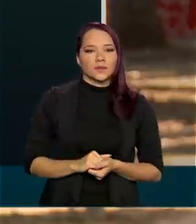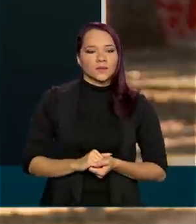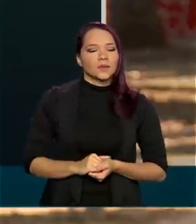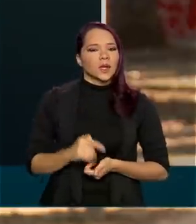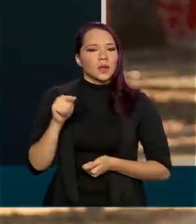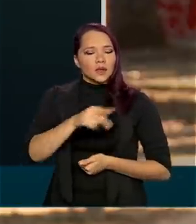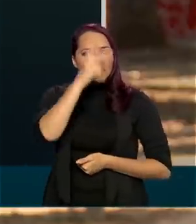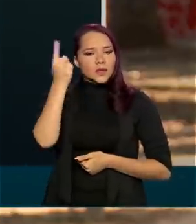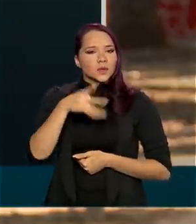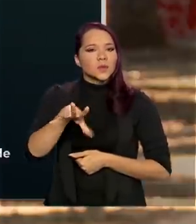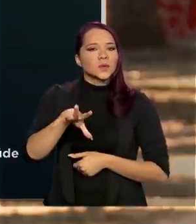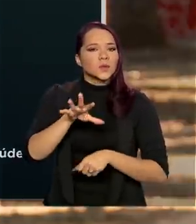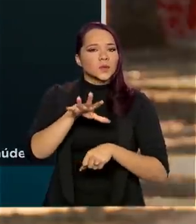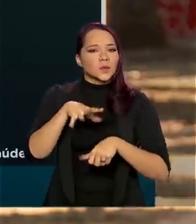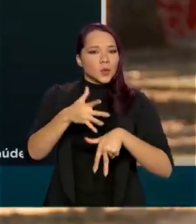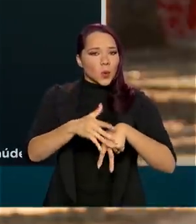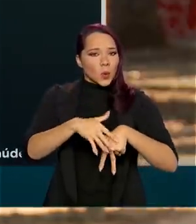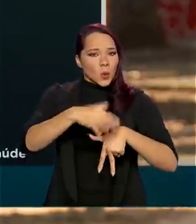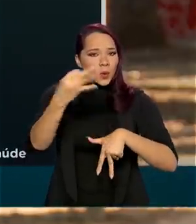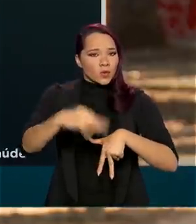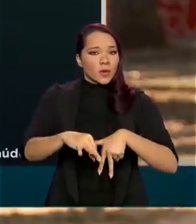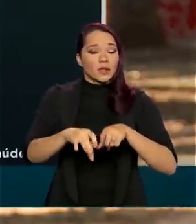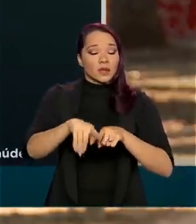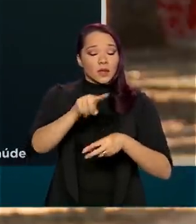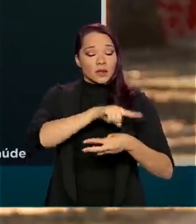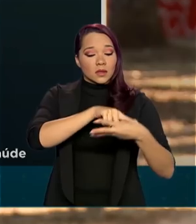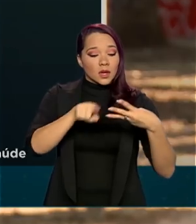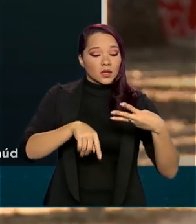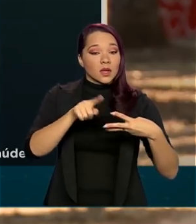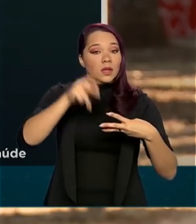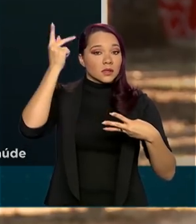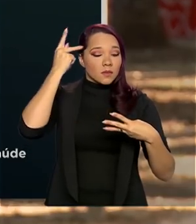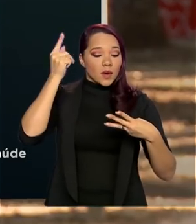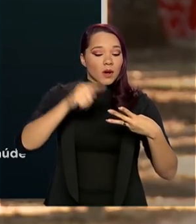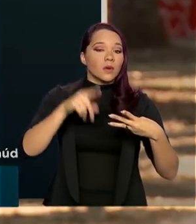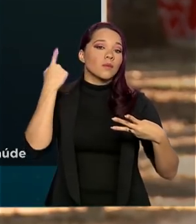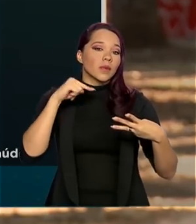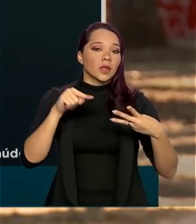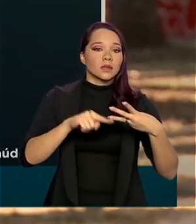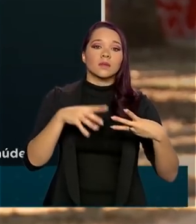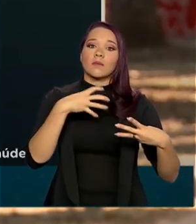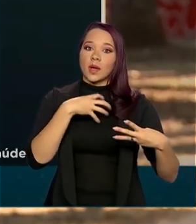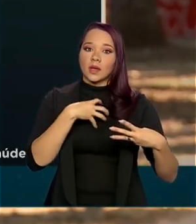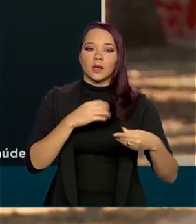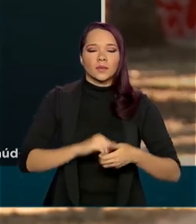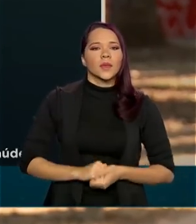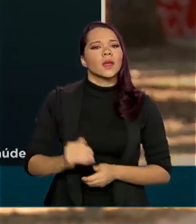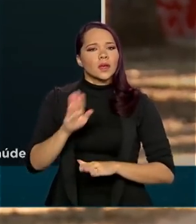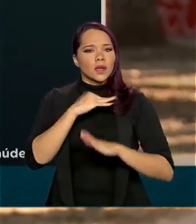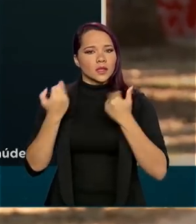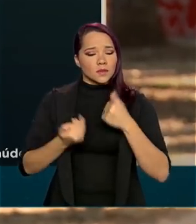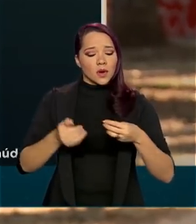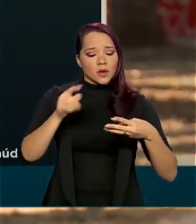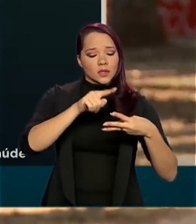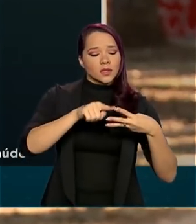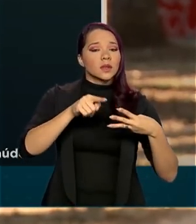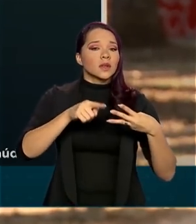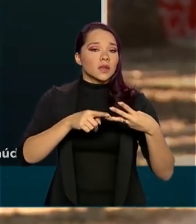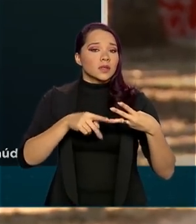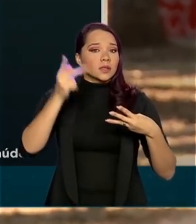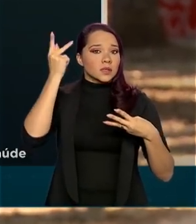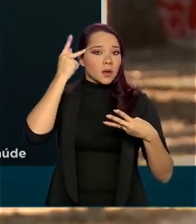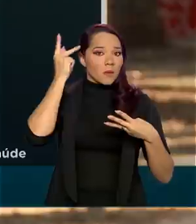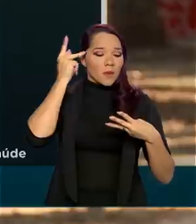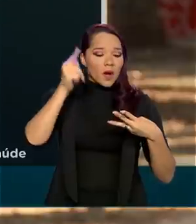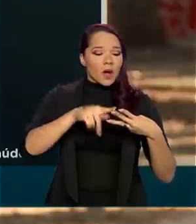desses infectados está concentrada em três estados, São Paulo, Minas Gerais e Bahia, e as mortes em São Paulo, Rio de